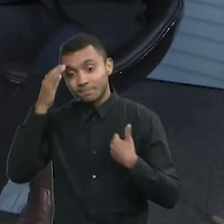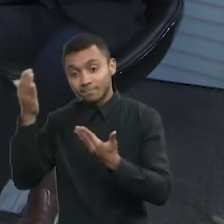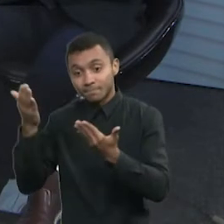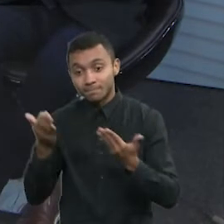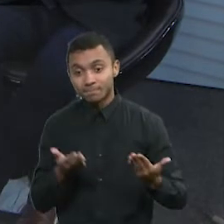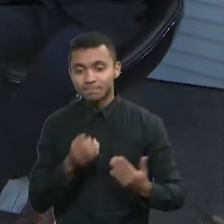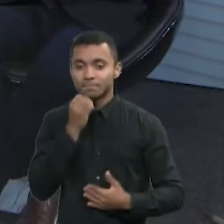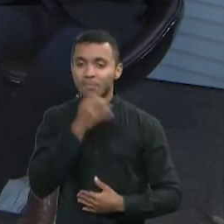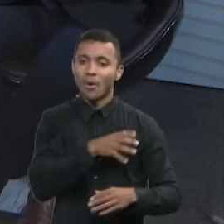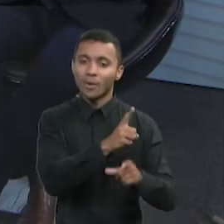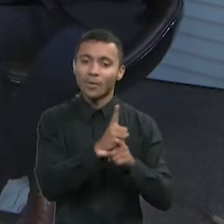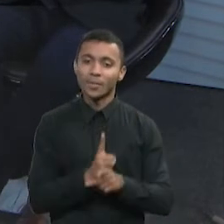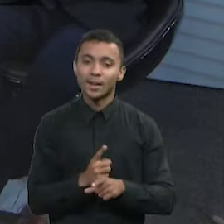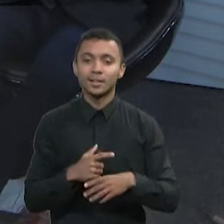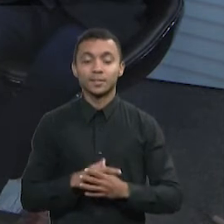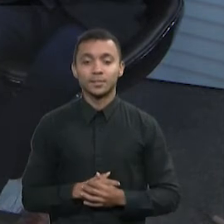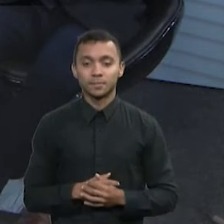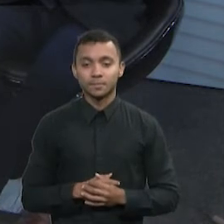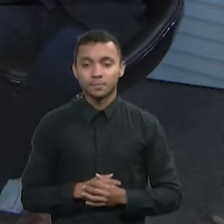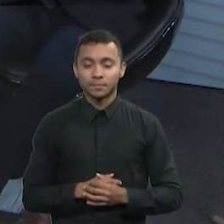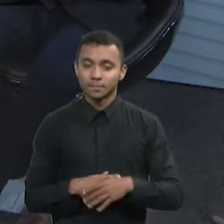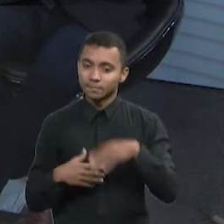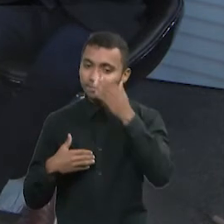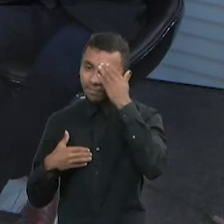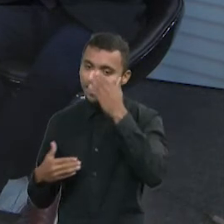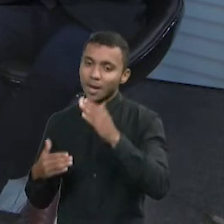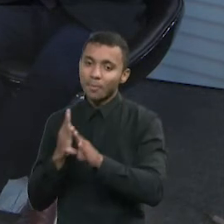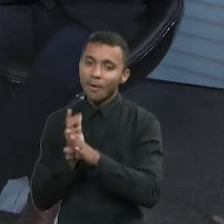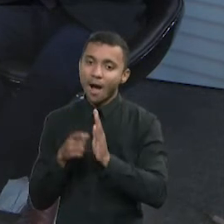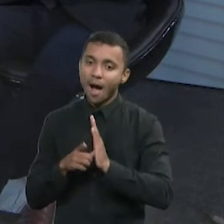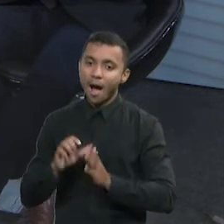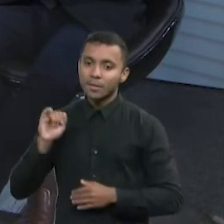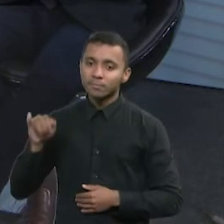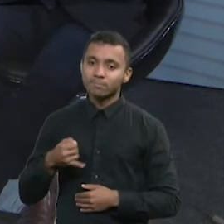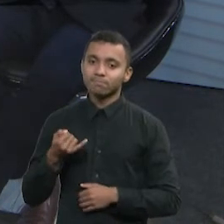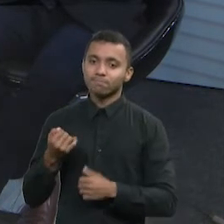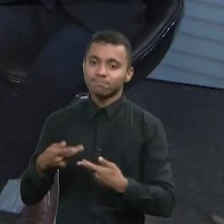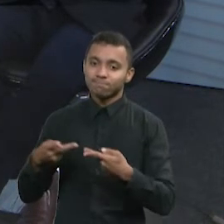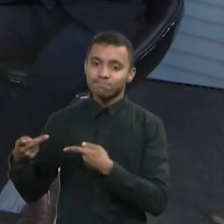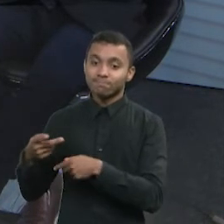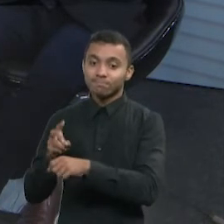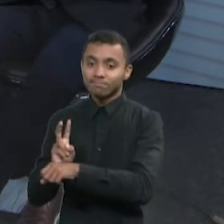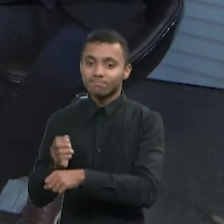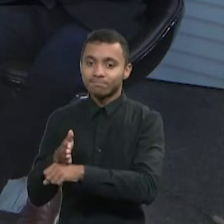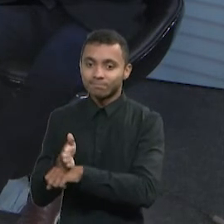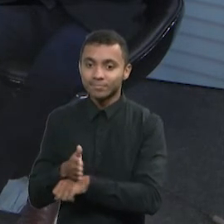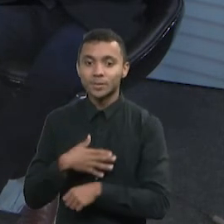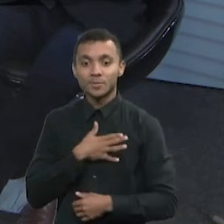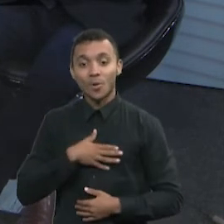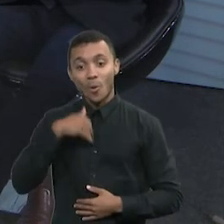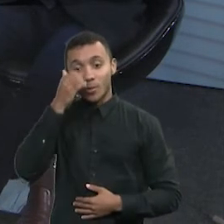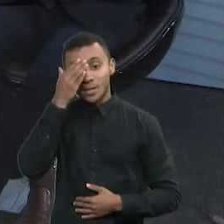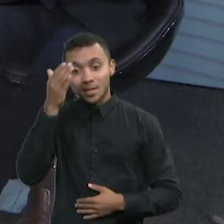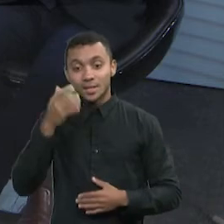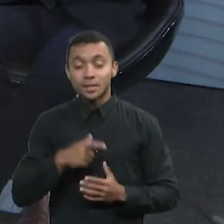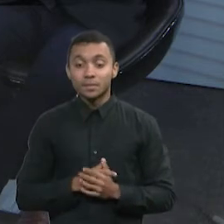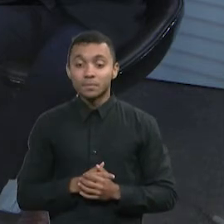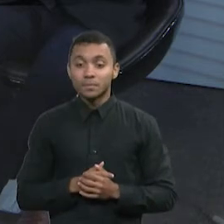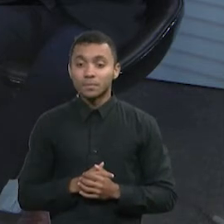foi bom revê-los hoje aqui no programa. Obrigado demais, Renato, pela oportunidade. E deixo só por fim uma